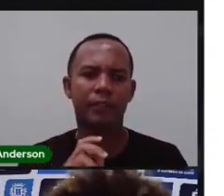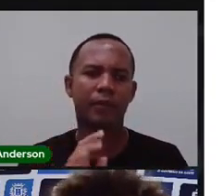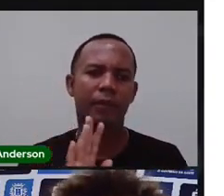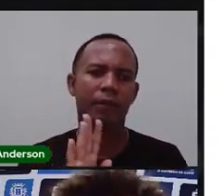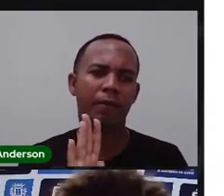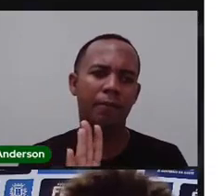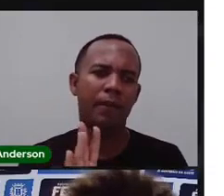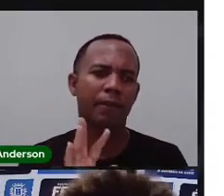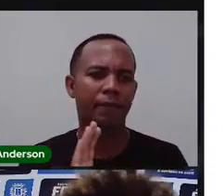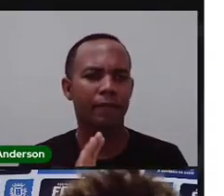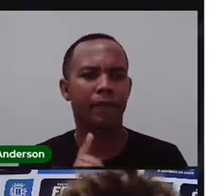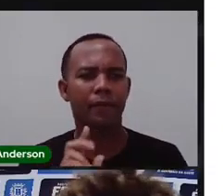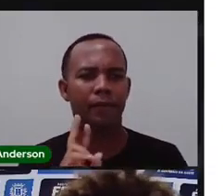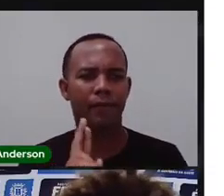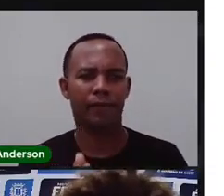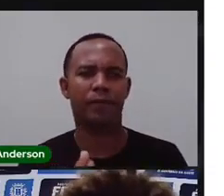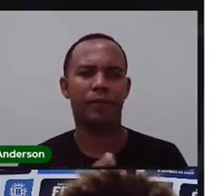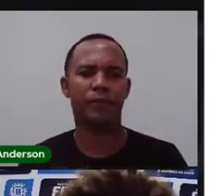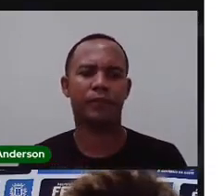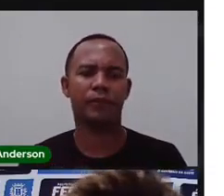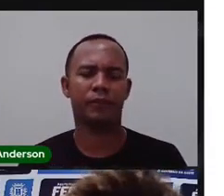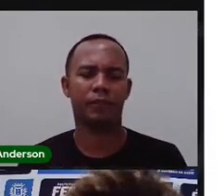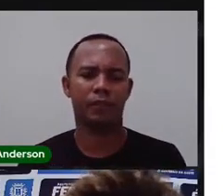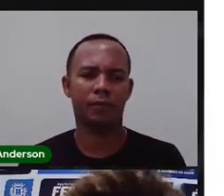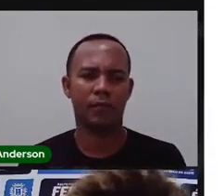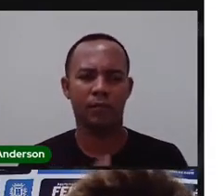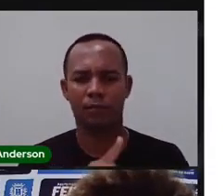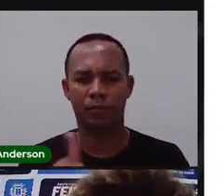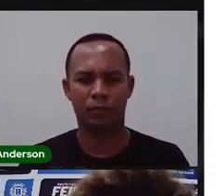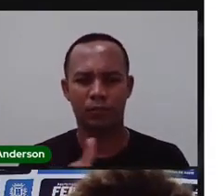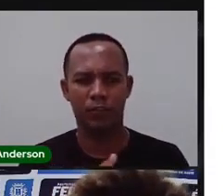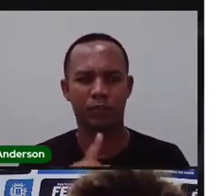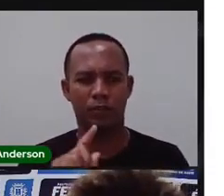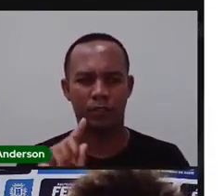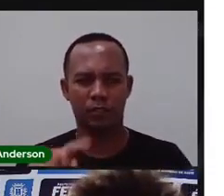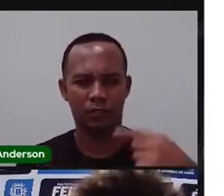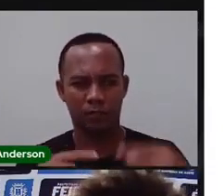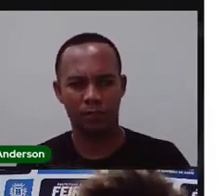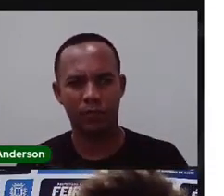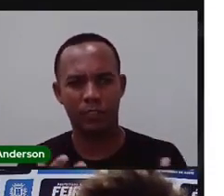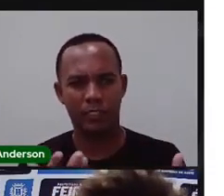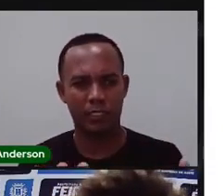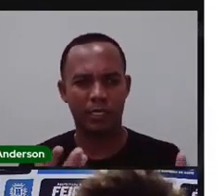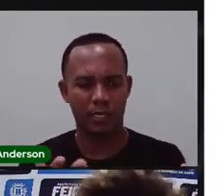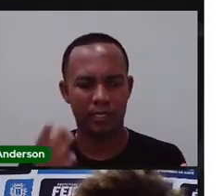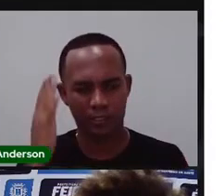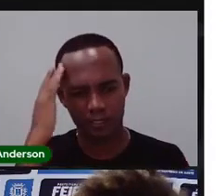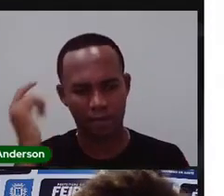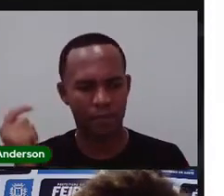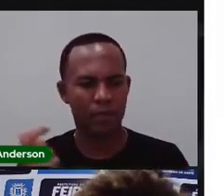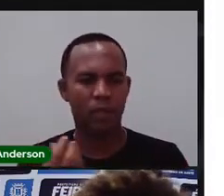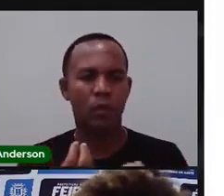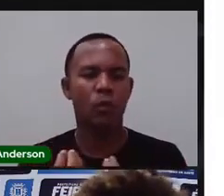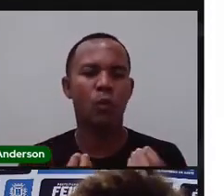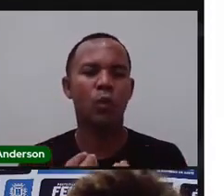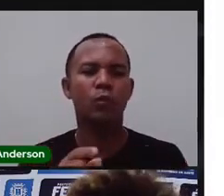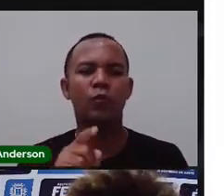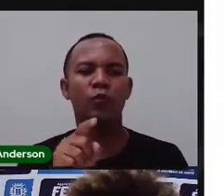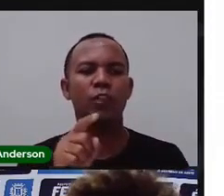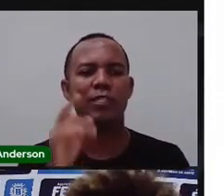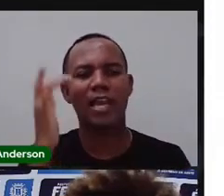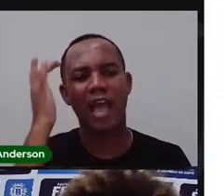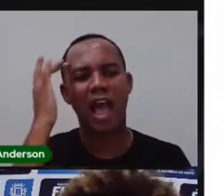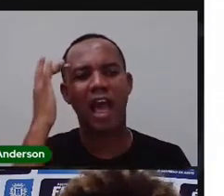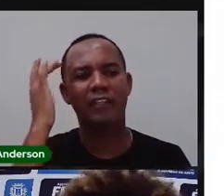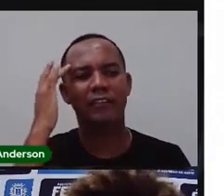letra C. Coloca aqui embaixo que a Pró assiste a live junto com vocês e ela quer saber o que vocês acham. A,